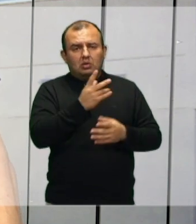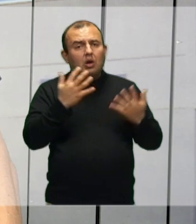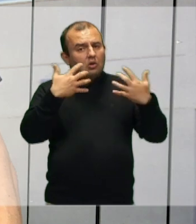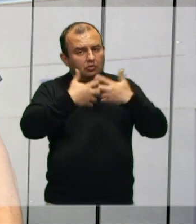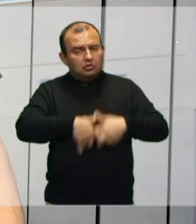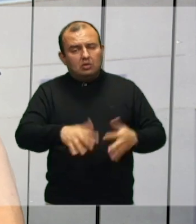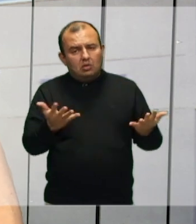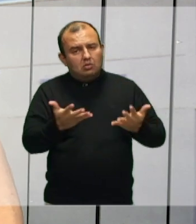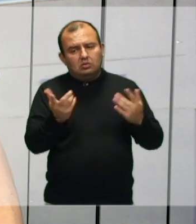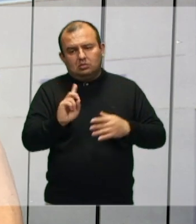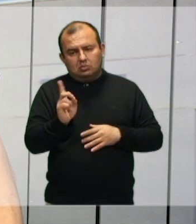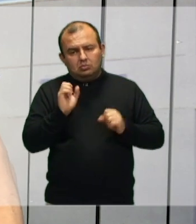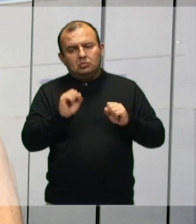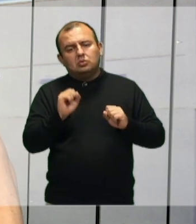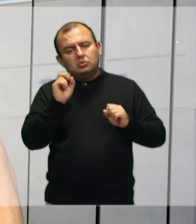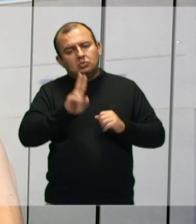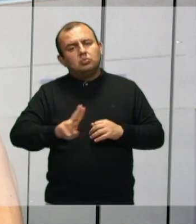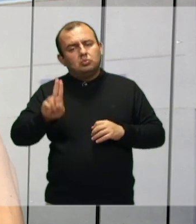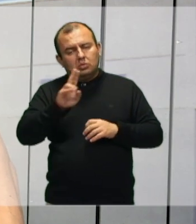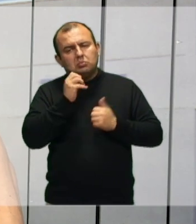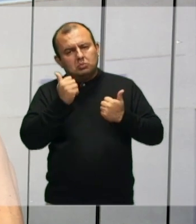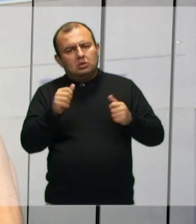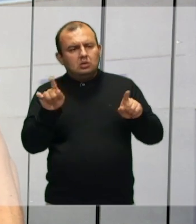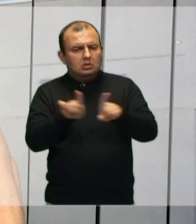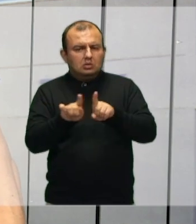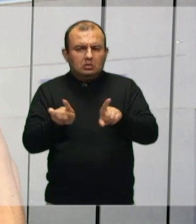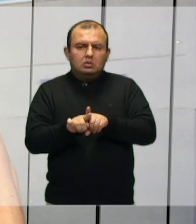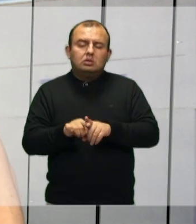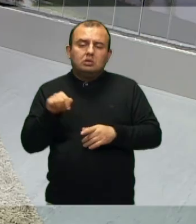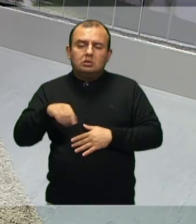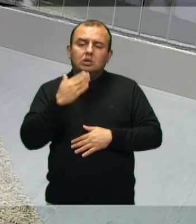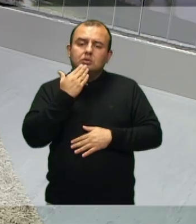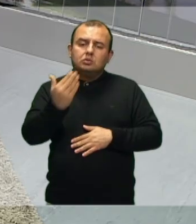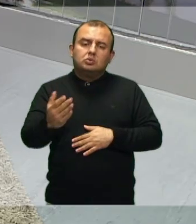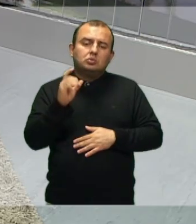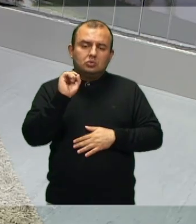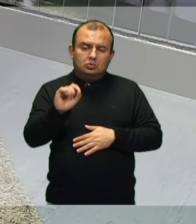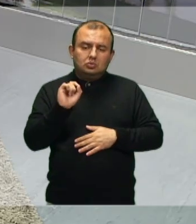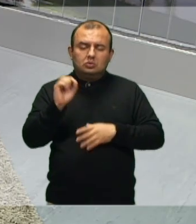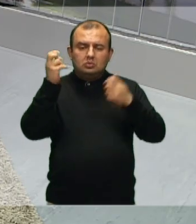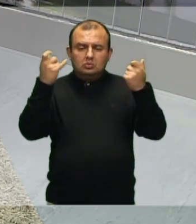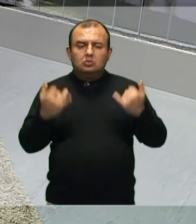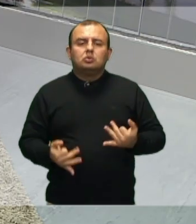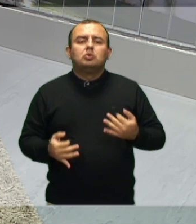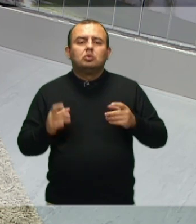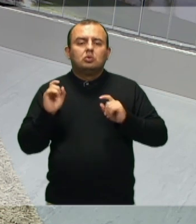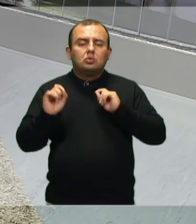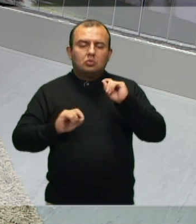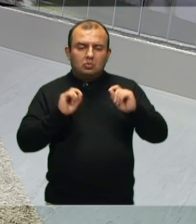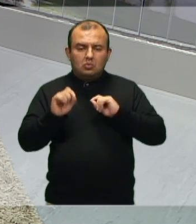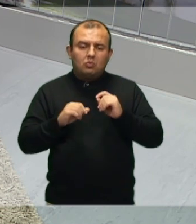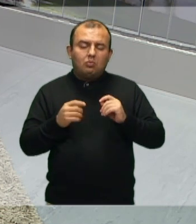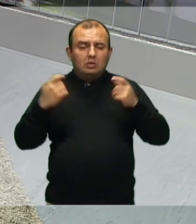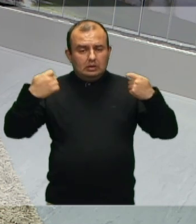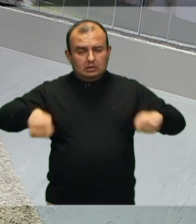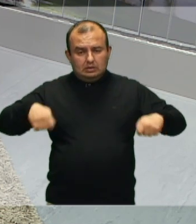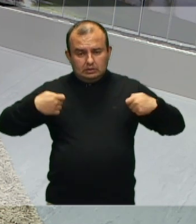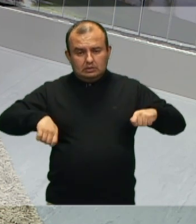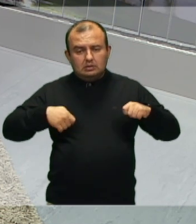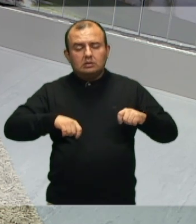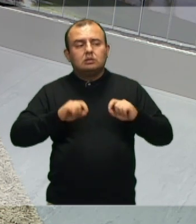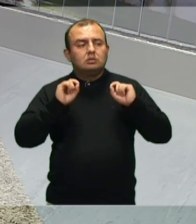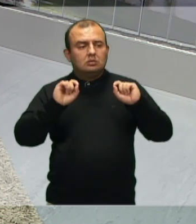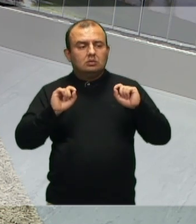podem ser feitos de muito bom uso. E esse meu requerimento, ele trata realmente sobre a necessidade